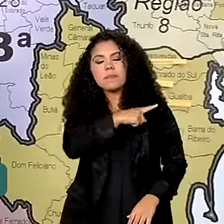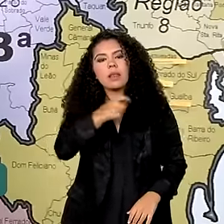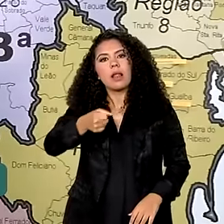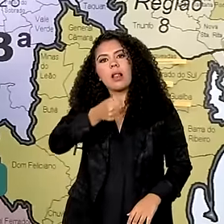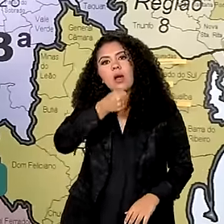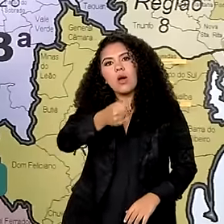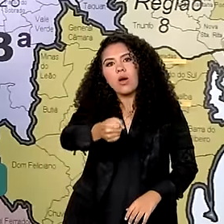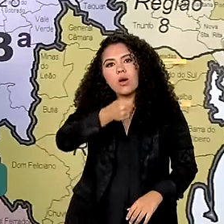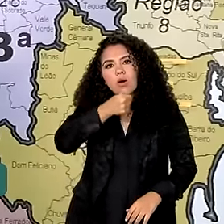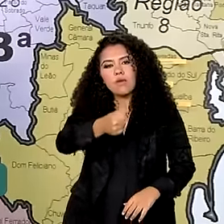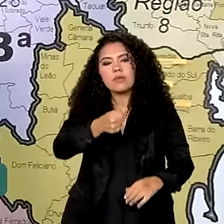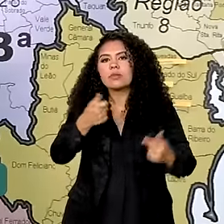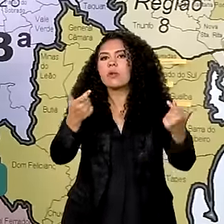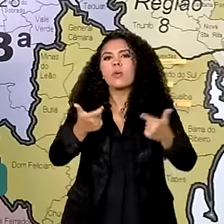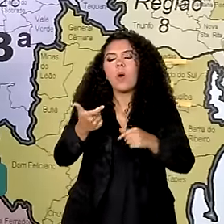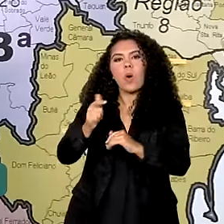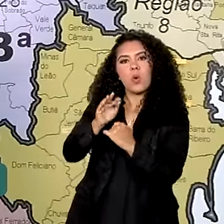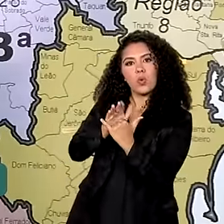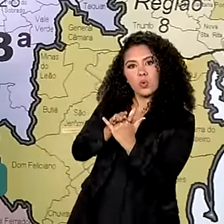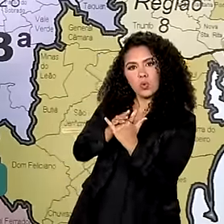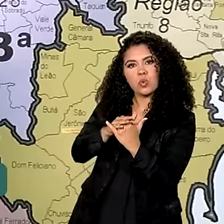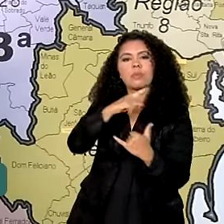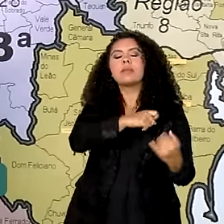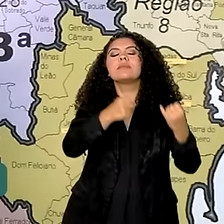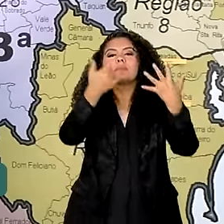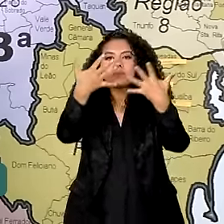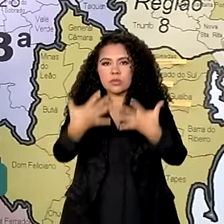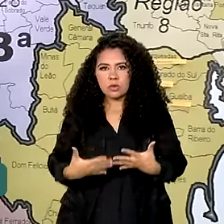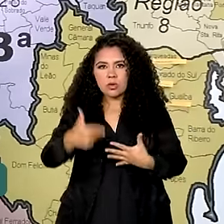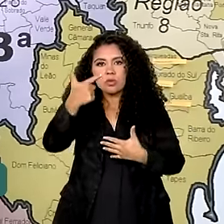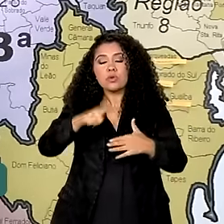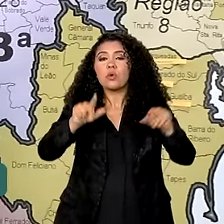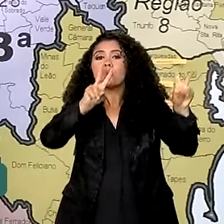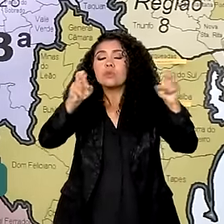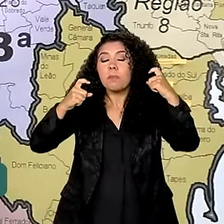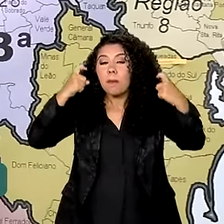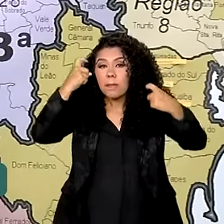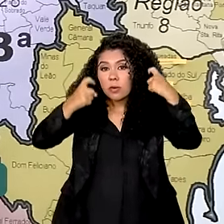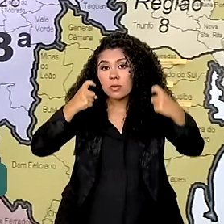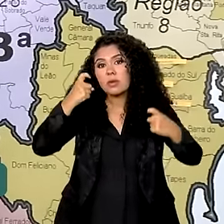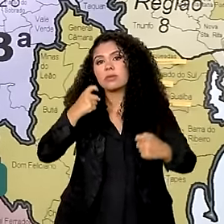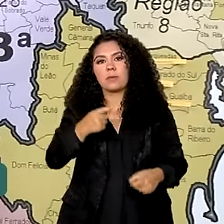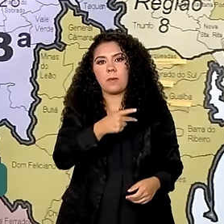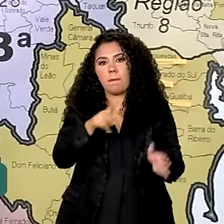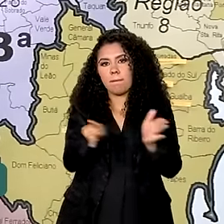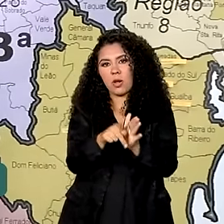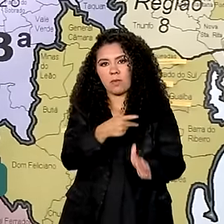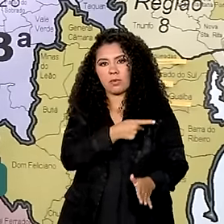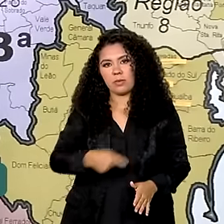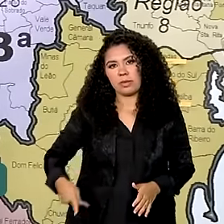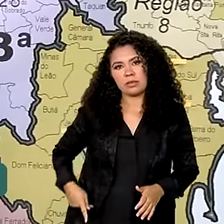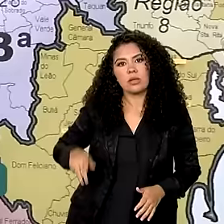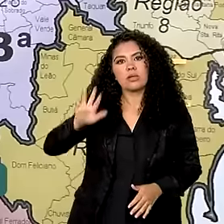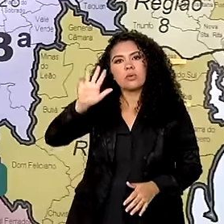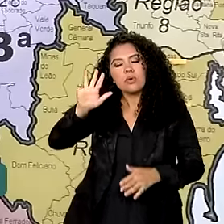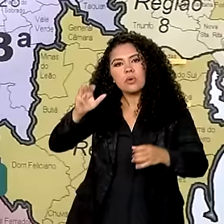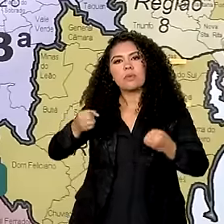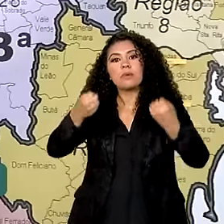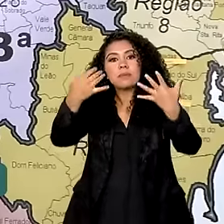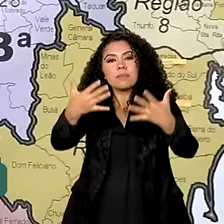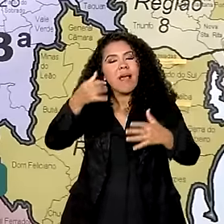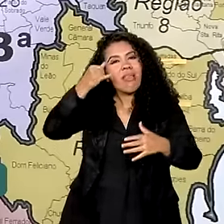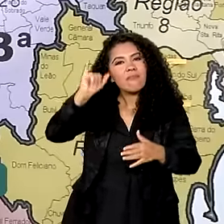coletiva pelo YouTube e ele reforçou a preocupação do presidente Lula em antecipar problemas